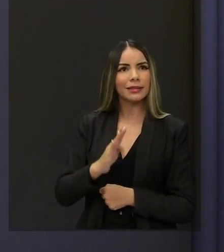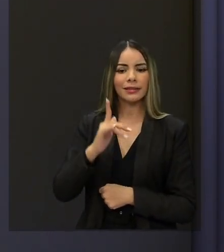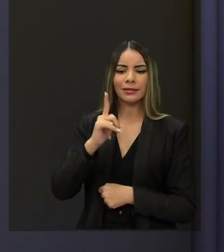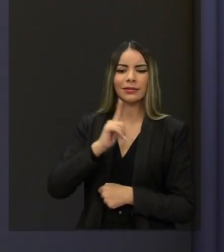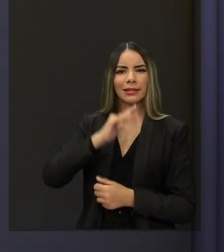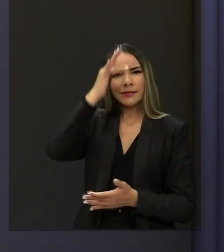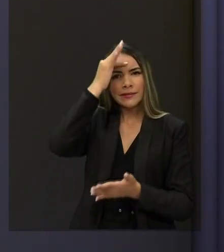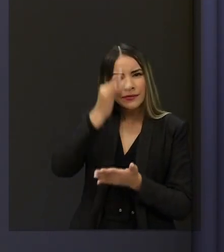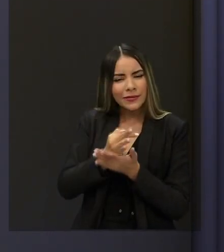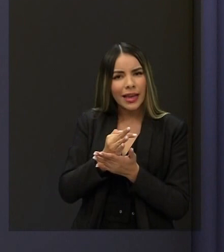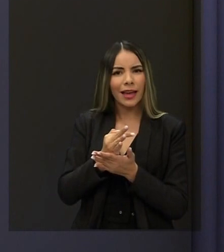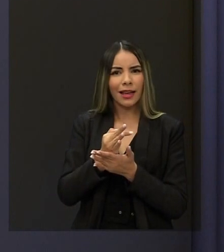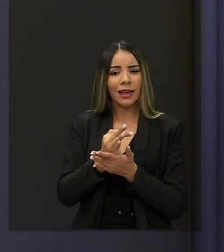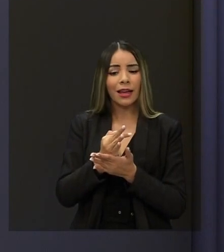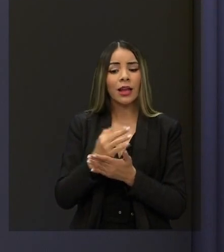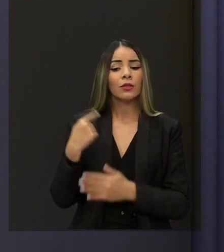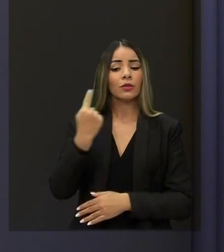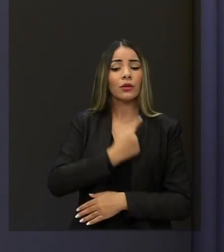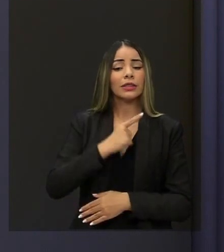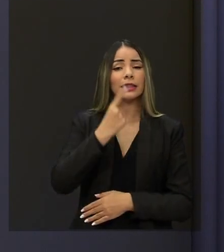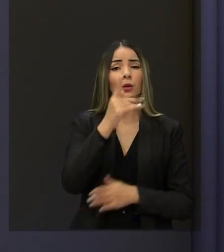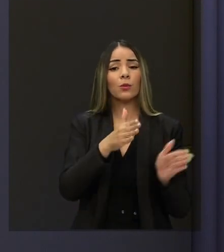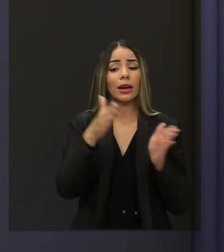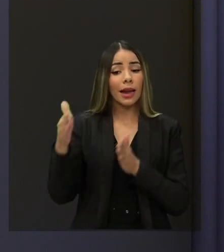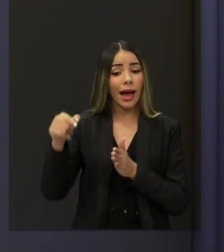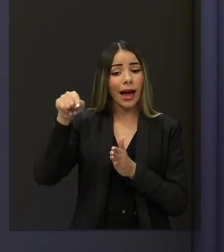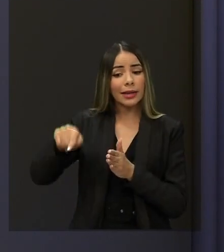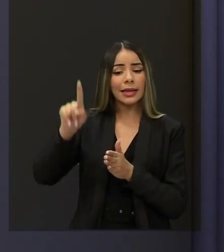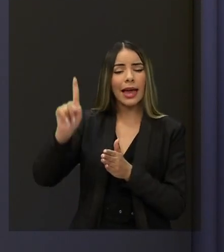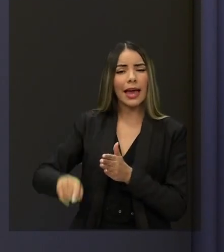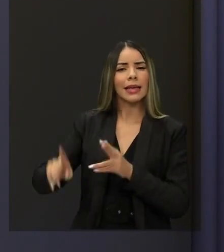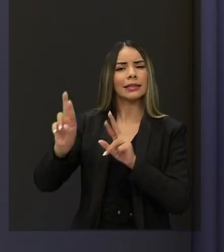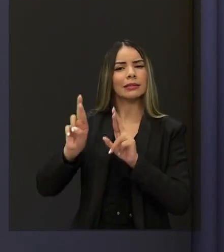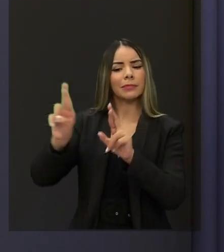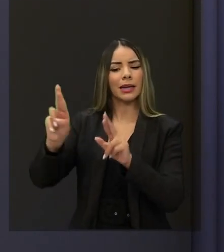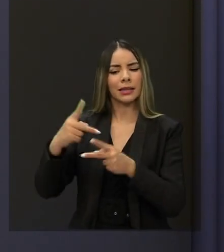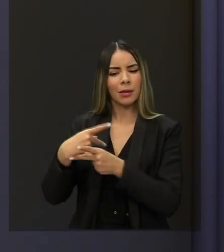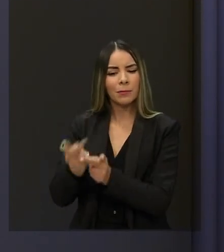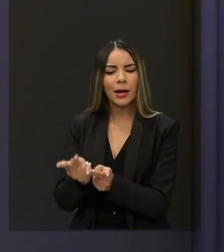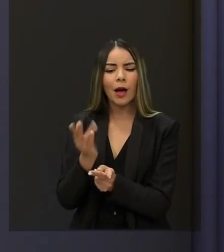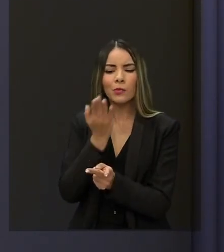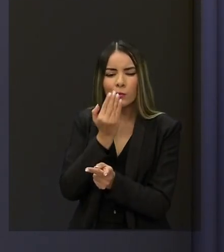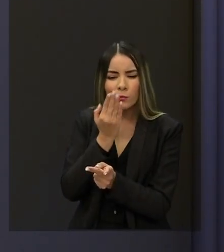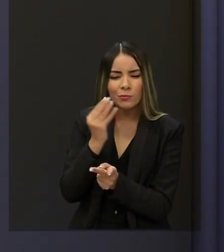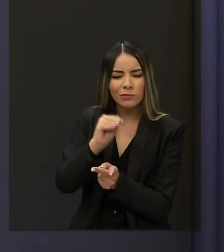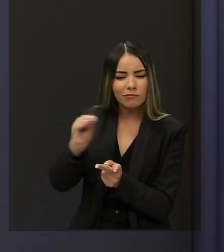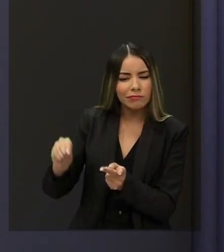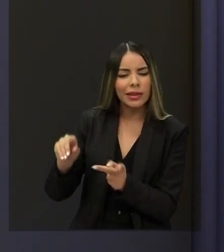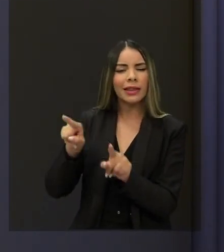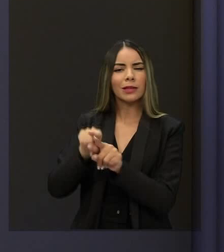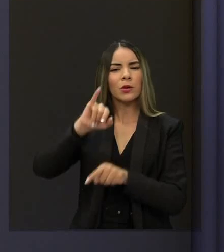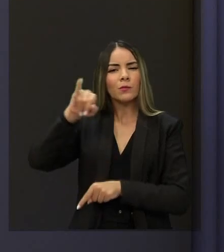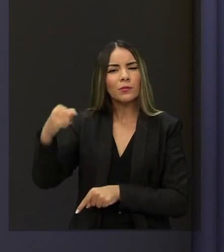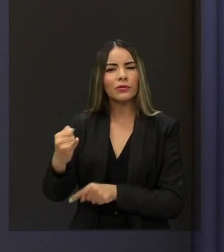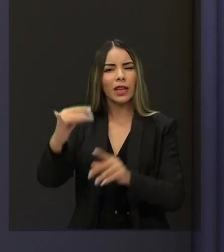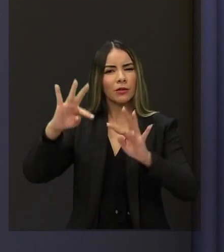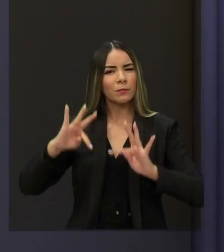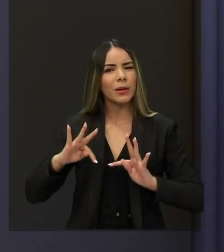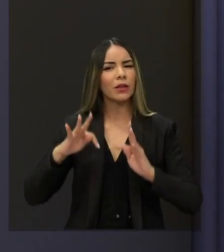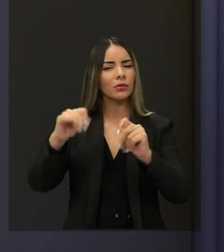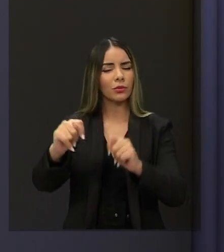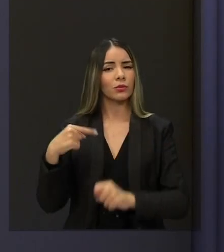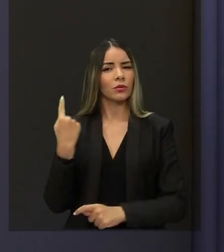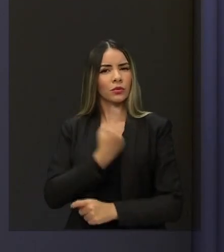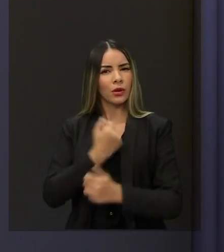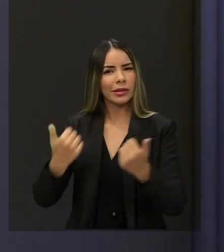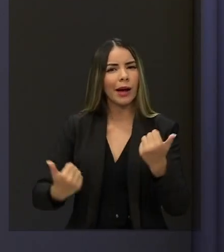lado. É o lado da esperança, é o lado da comida no prato, é o lado de oportunidade para todos, é quem abraça e apoia